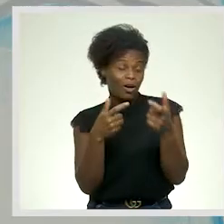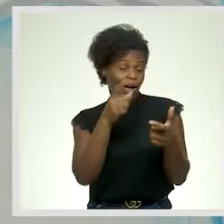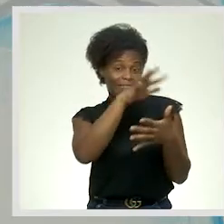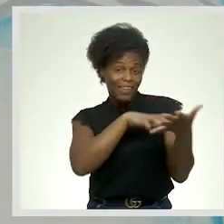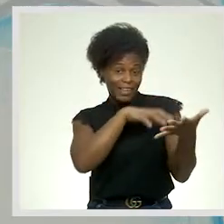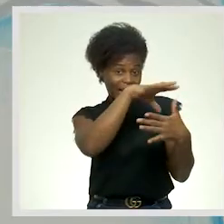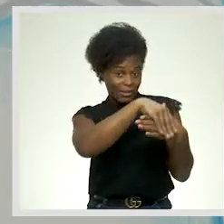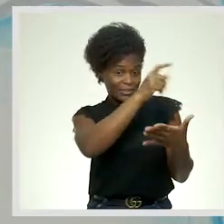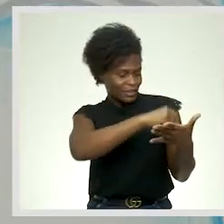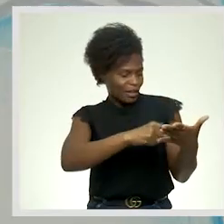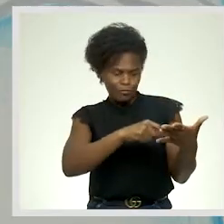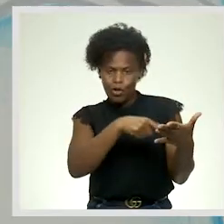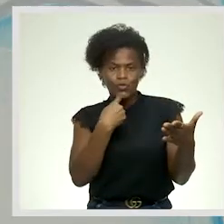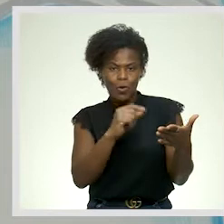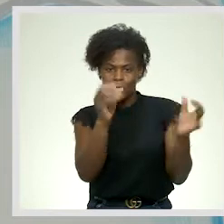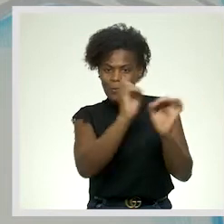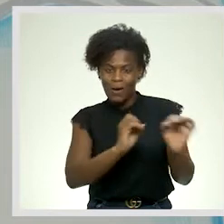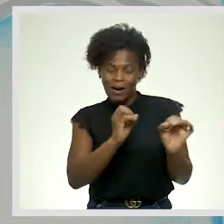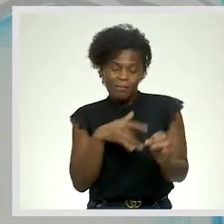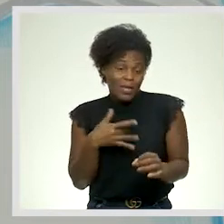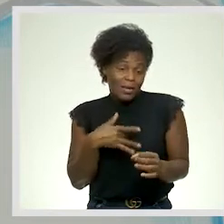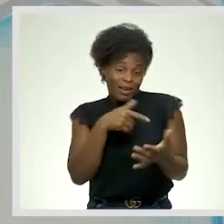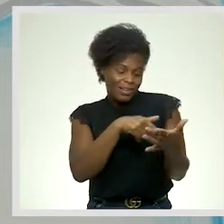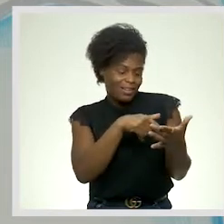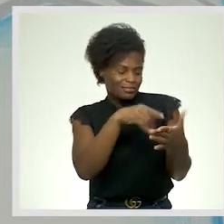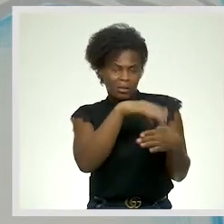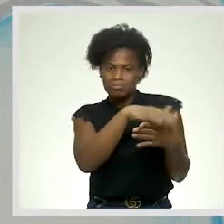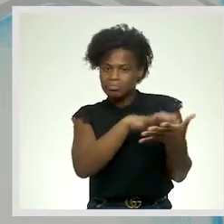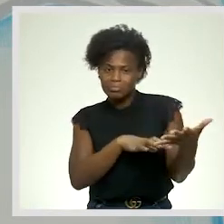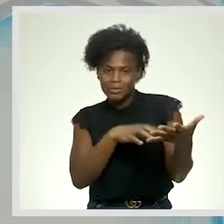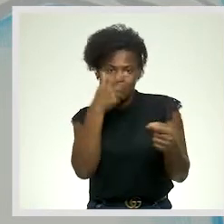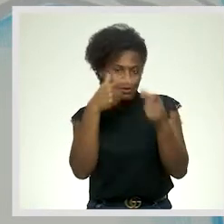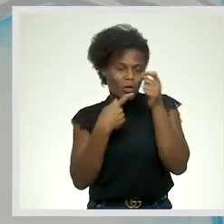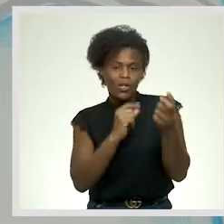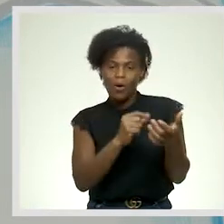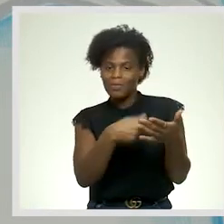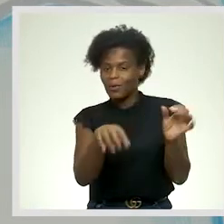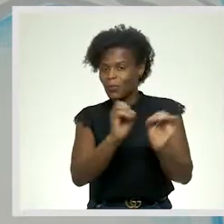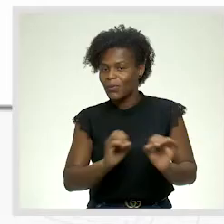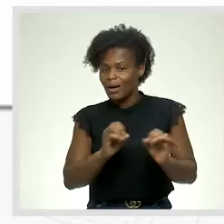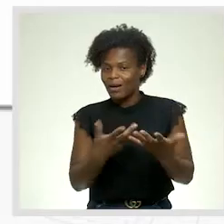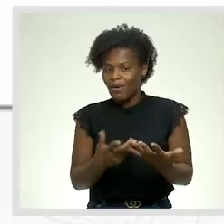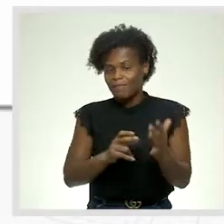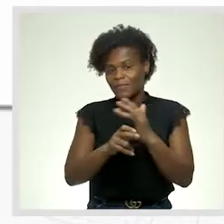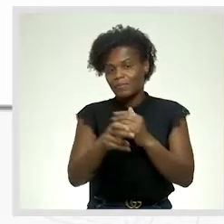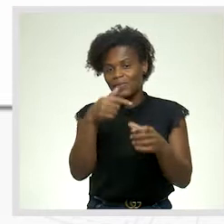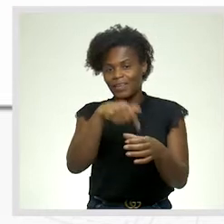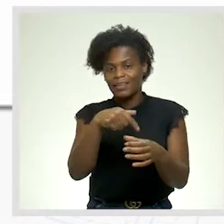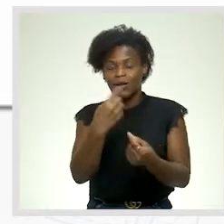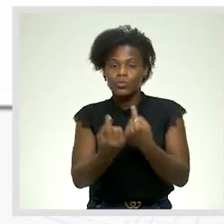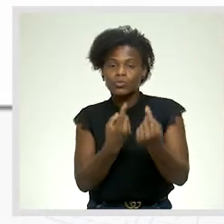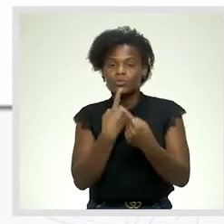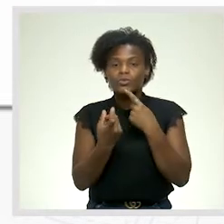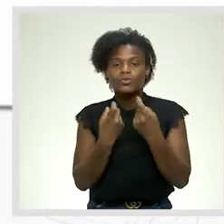missiva nos traga um autor anónimo. Então vamos entrar diretamente para algumas